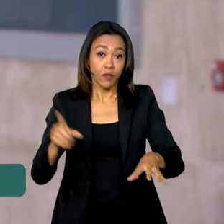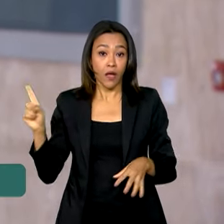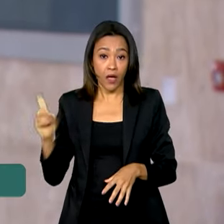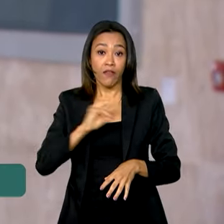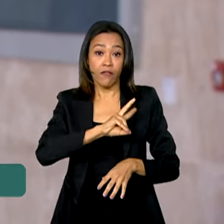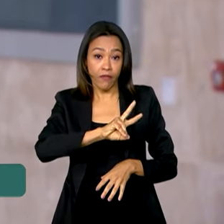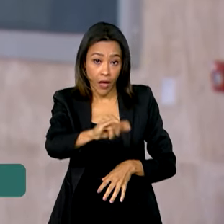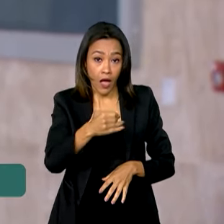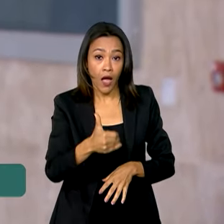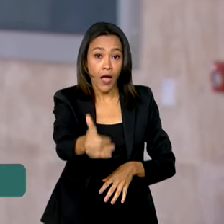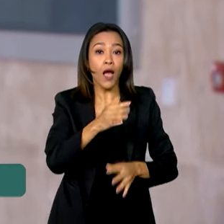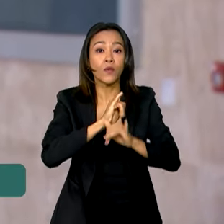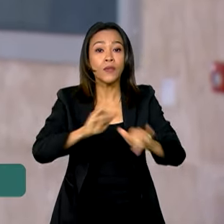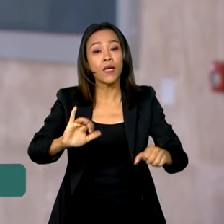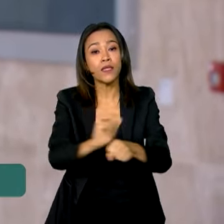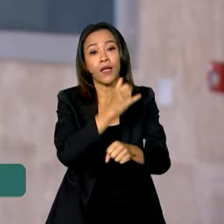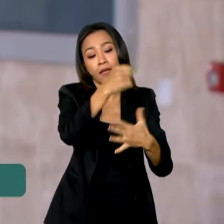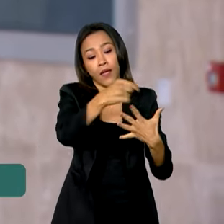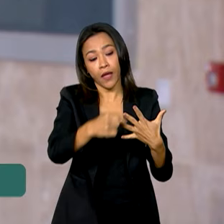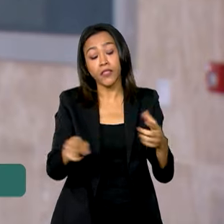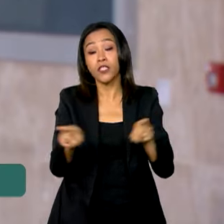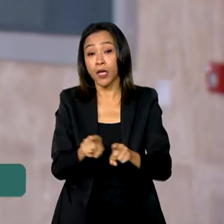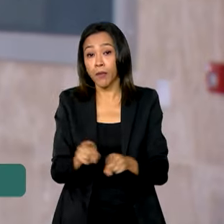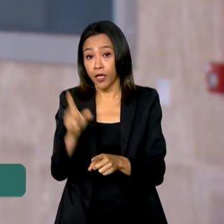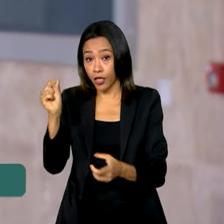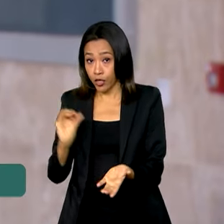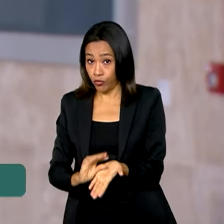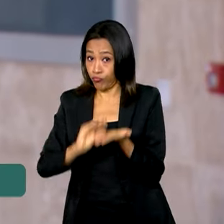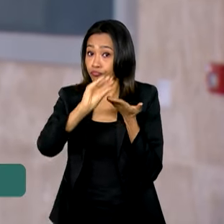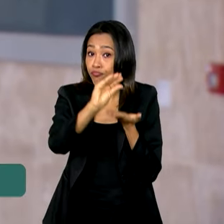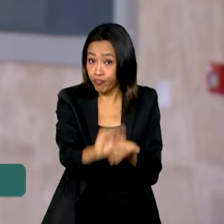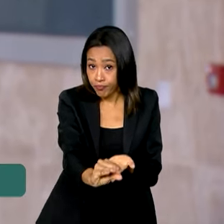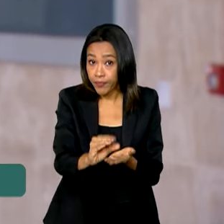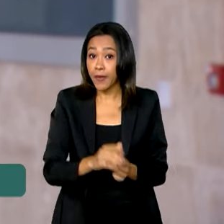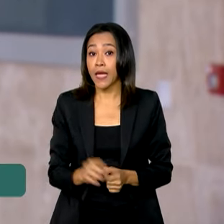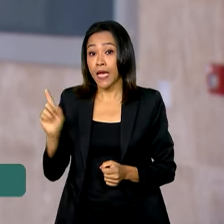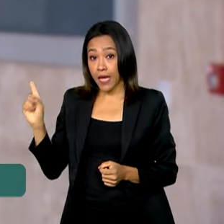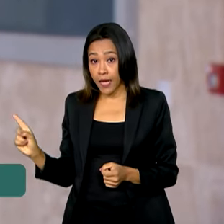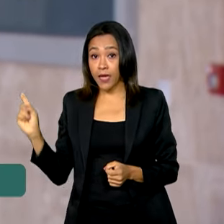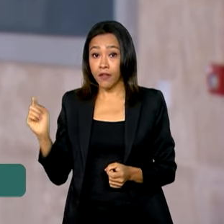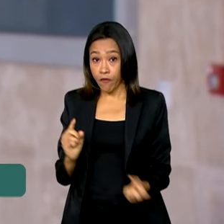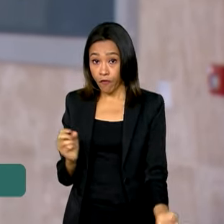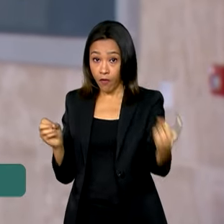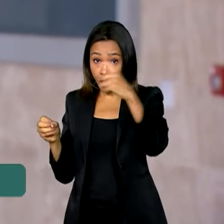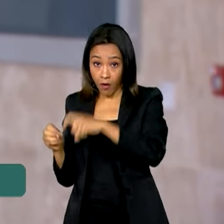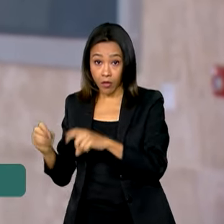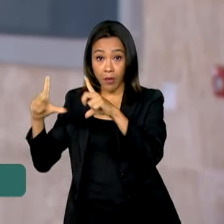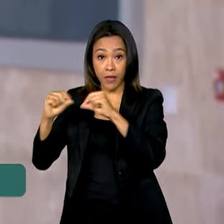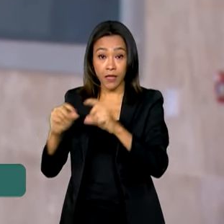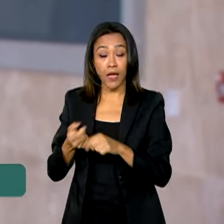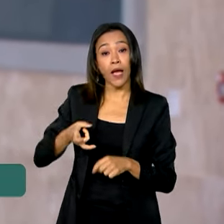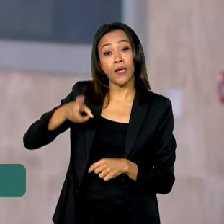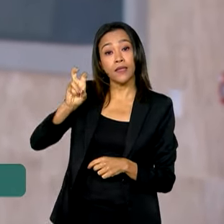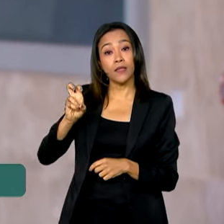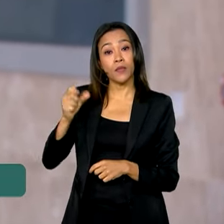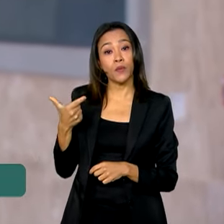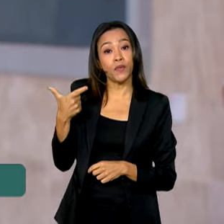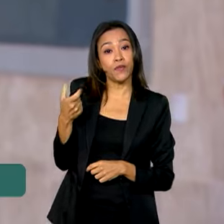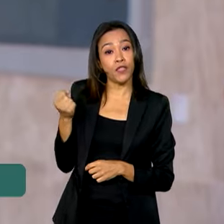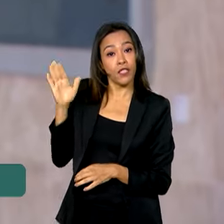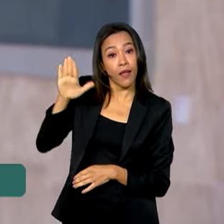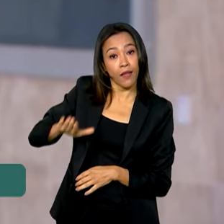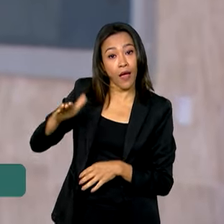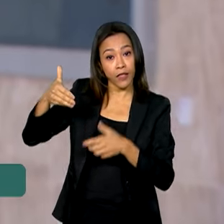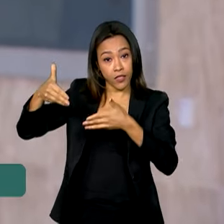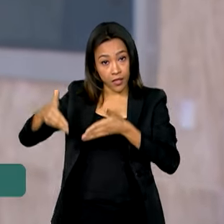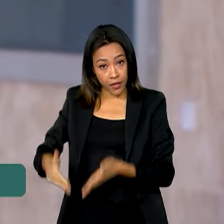à estiagem, incluindo crédito extraordinário. A previsão é que ele embarque para Brasília às 5h20 da tarde e pouse